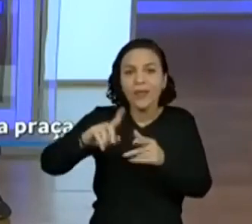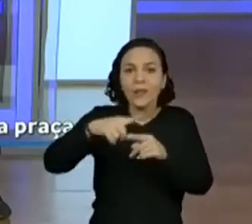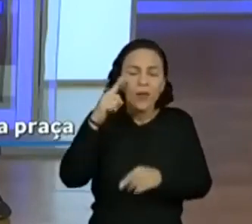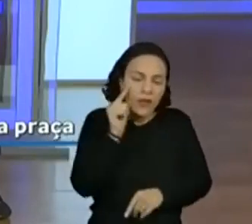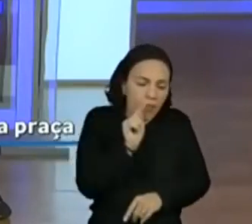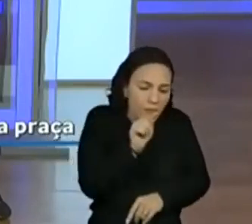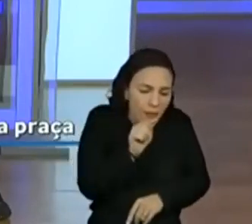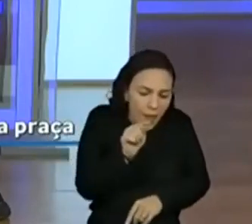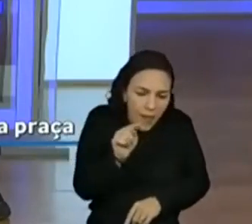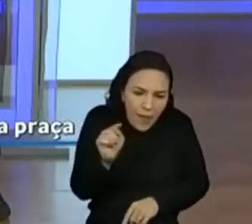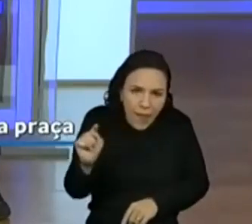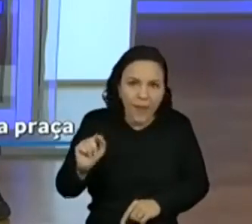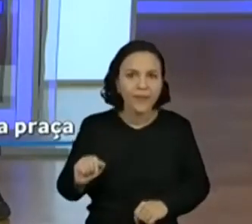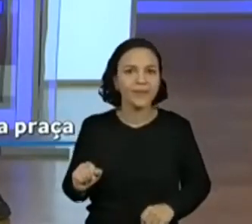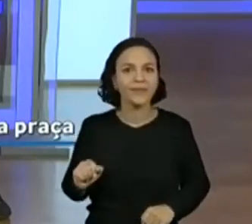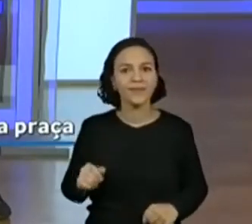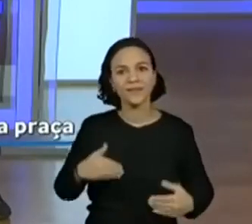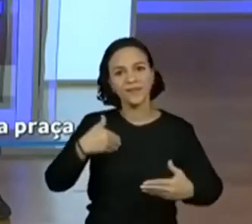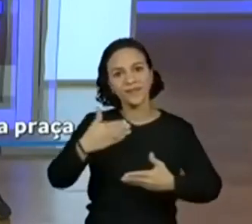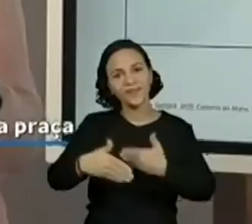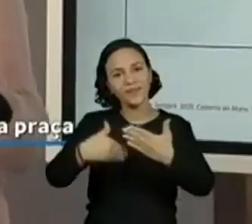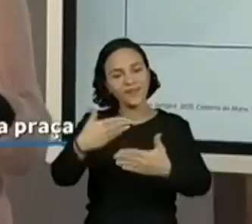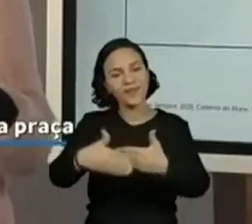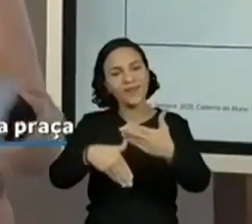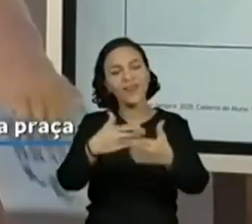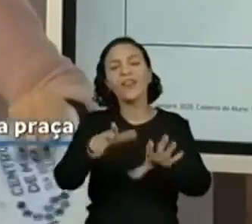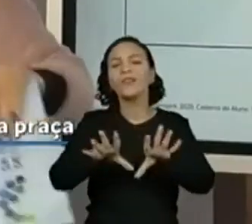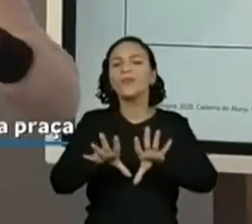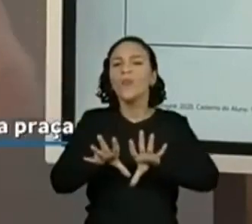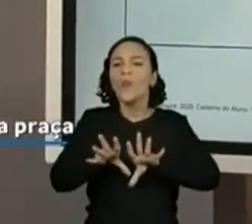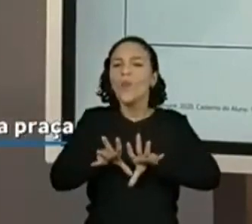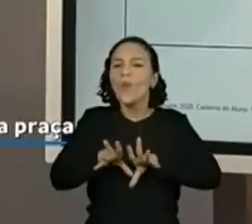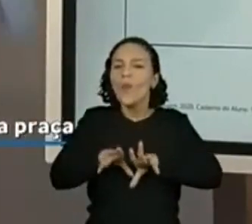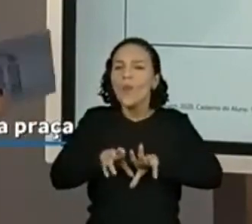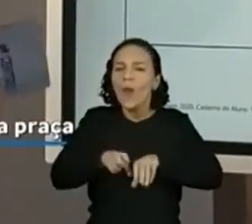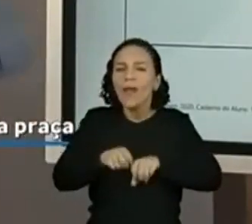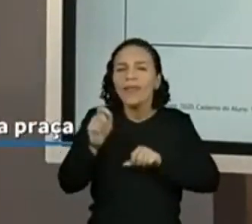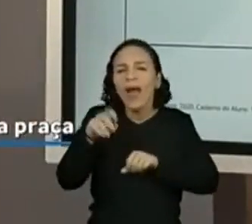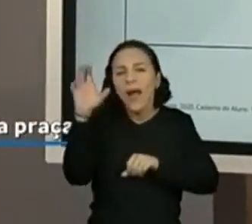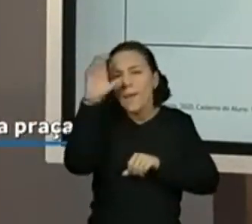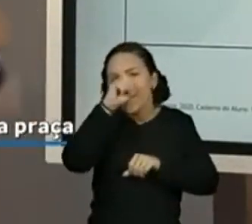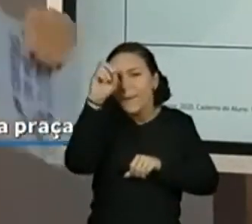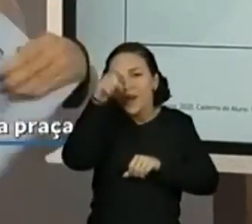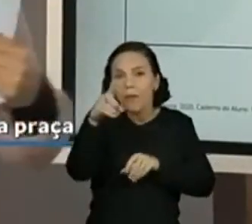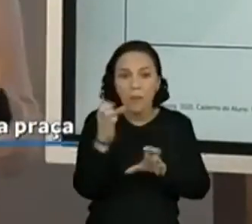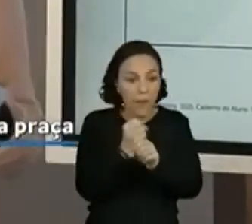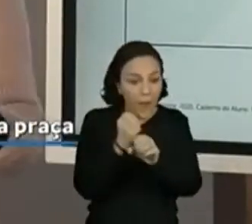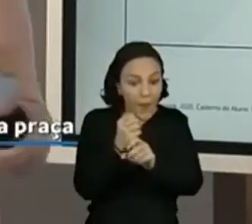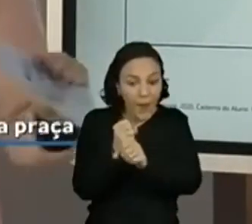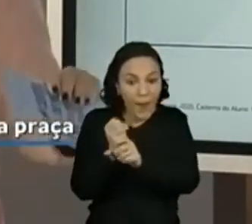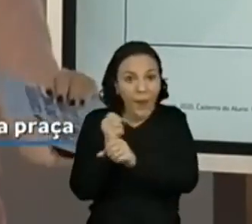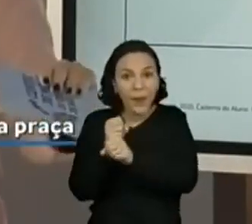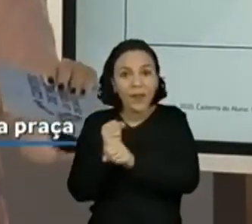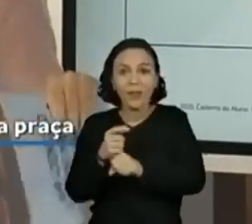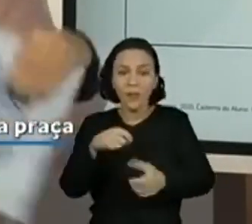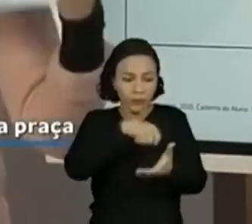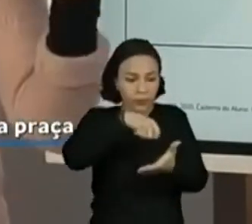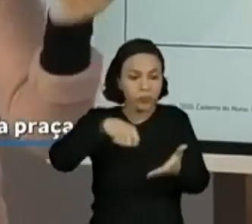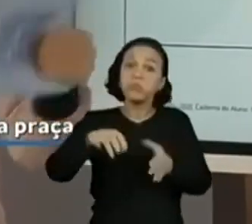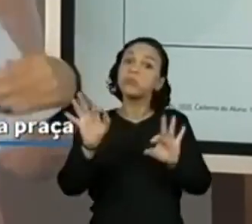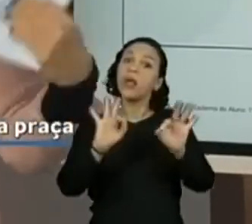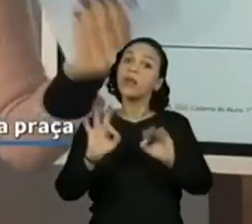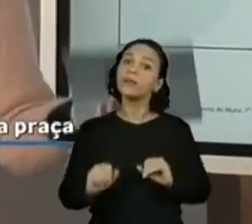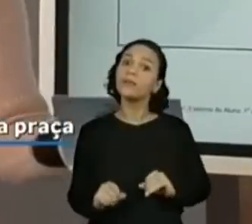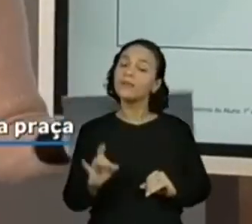aprendendo. Com o tempo, criançada, tenho certeza. Vocês vão estar fazendo, assim, um monte de cálculo sem precisar fazer anotação nenhuma.